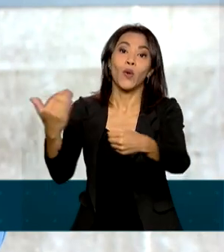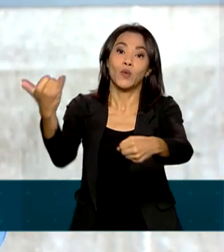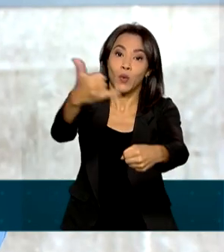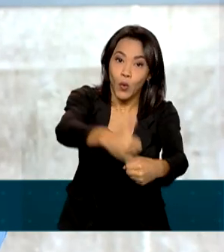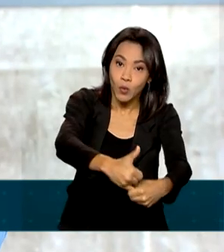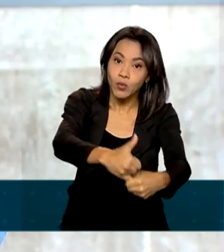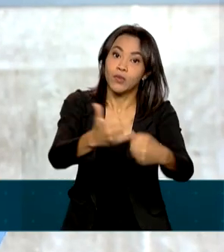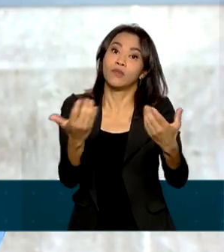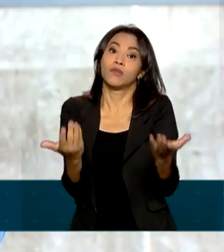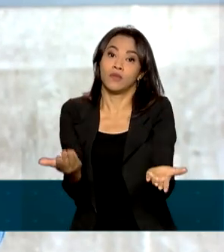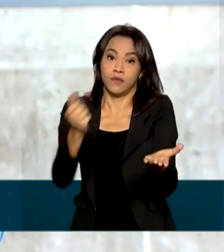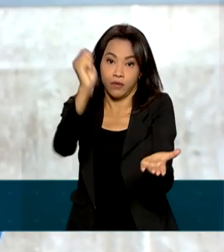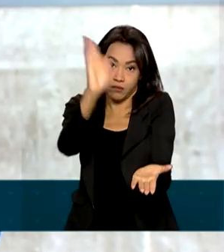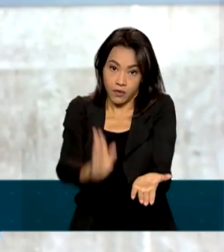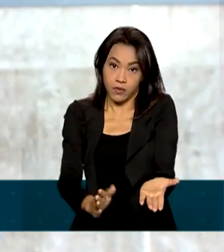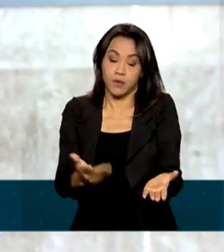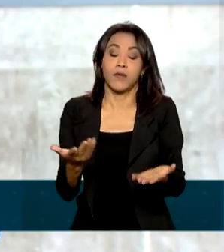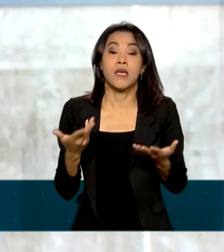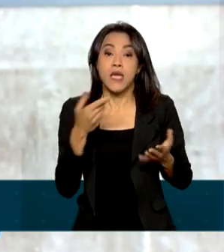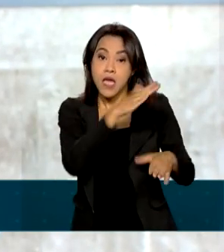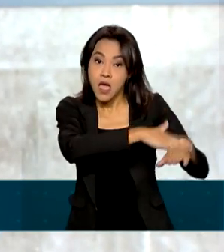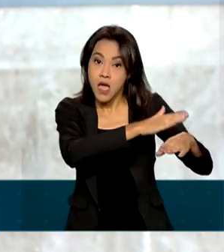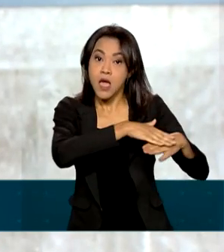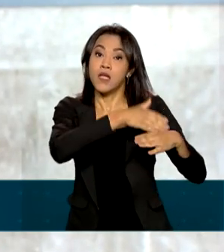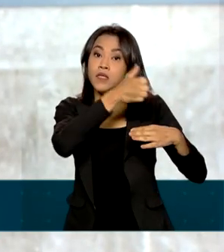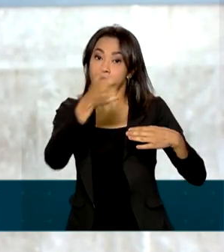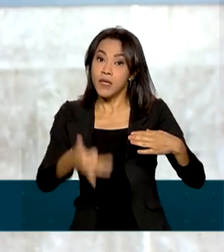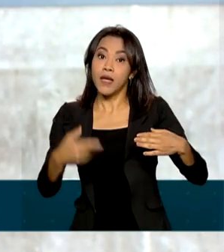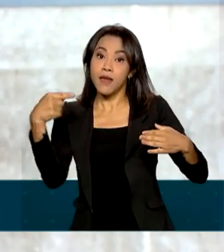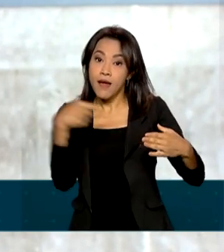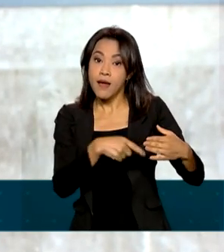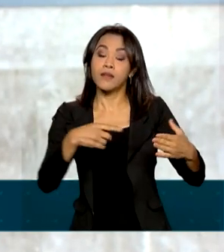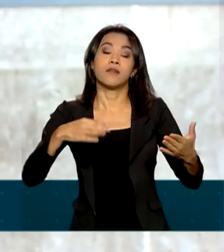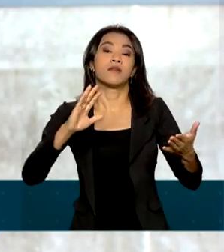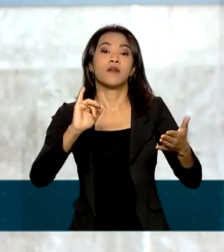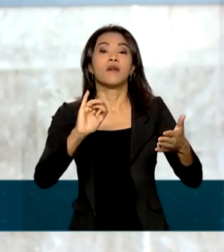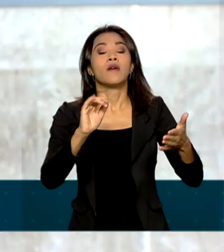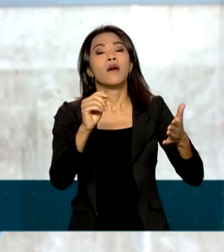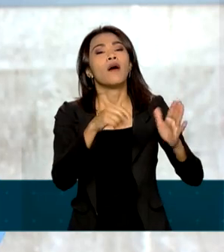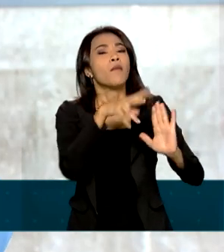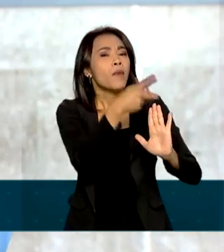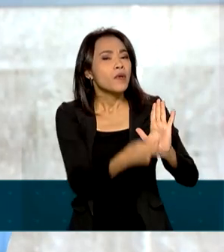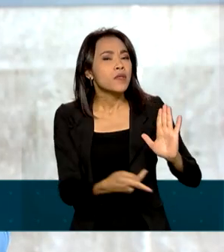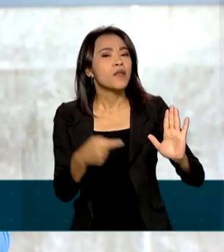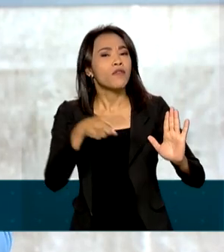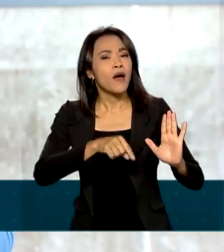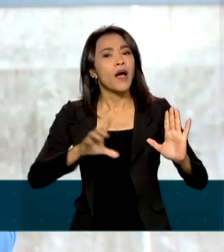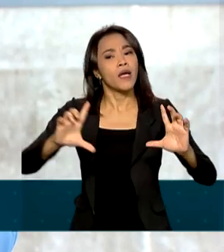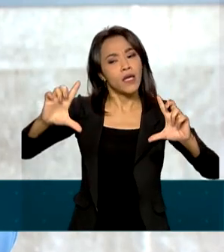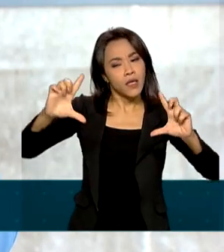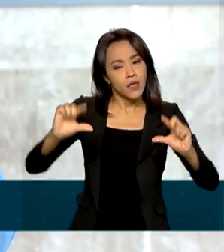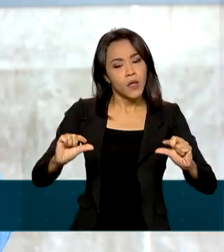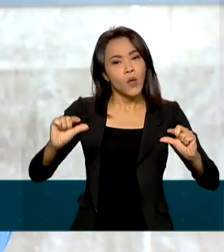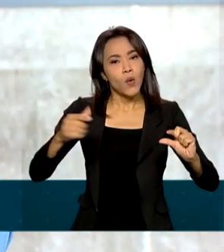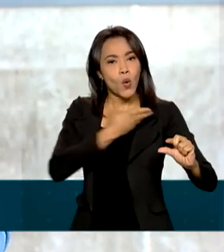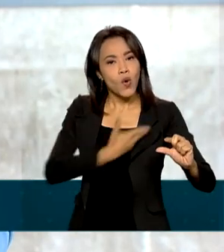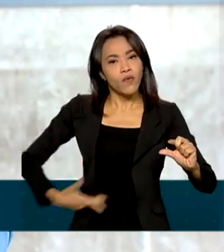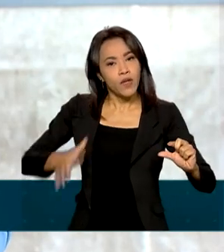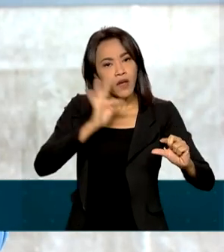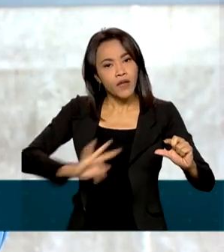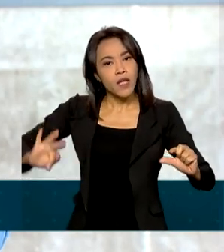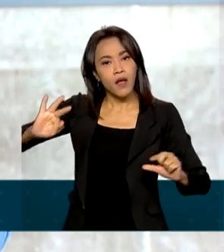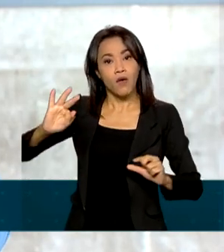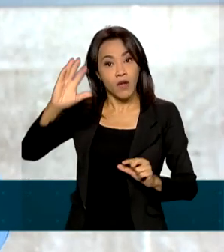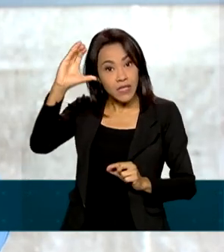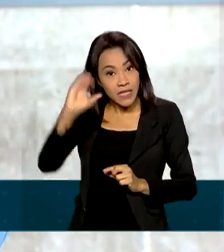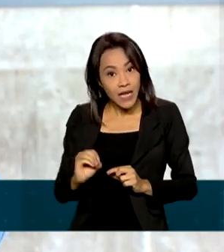consumidor brasileiro. Isso porque, segundo eles, essas medidas vão dividir o custo desse aumento entre a União, que vai poder zerar o imposto